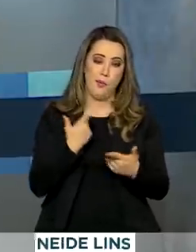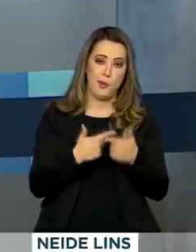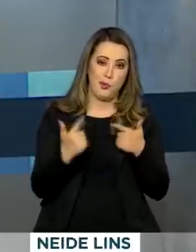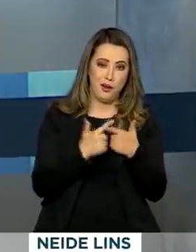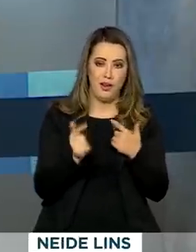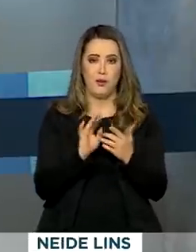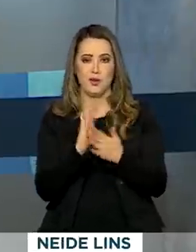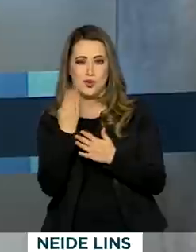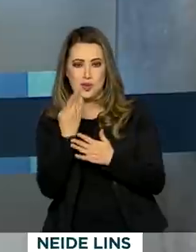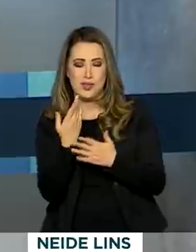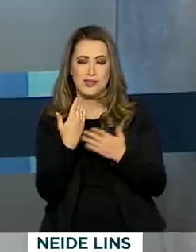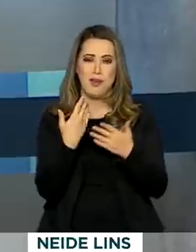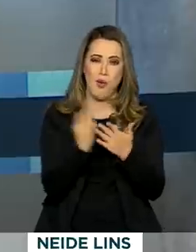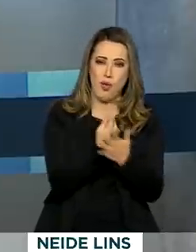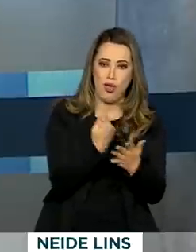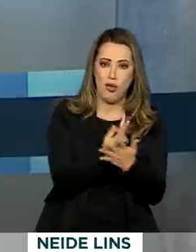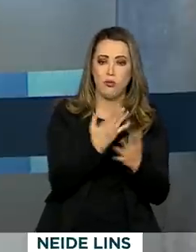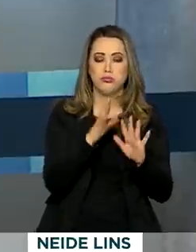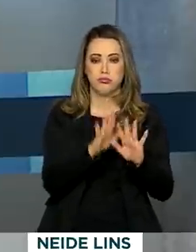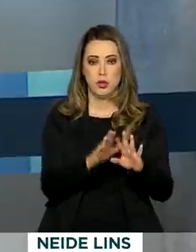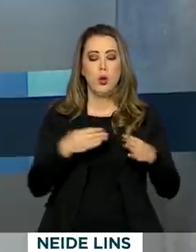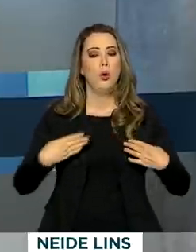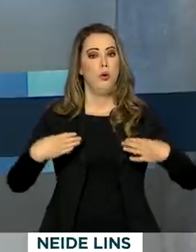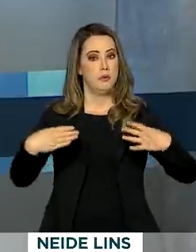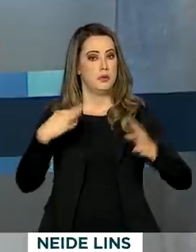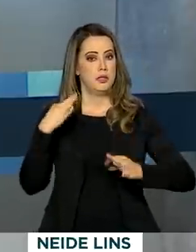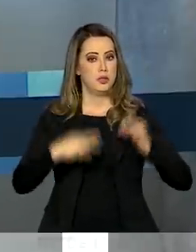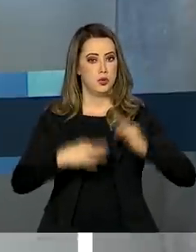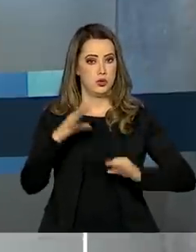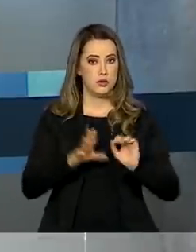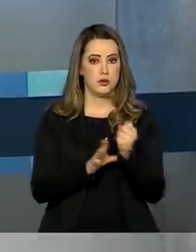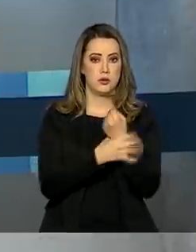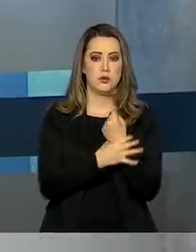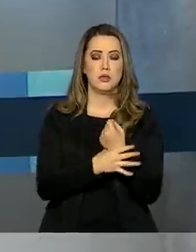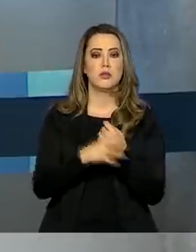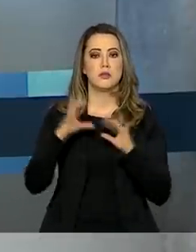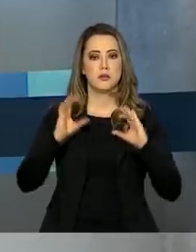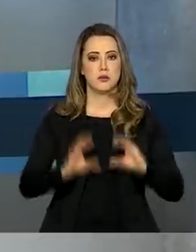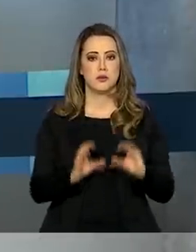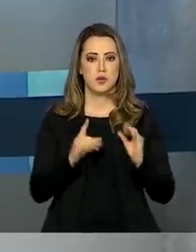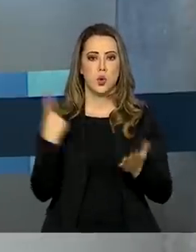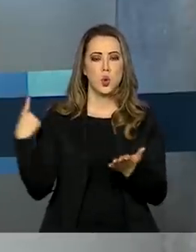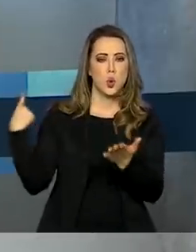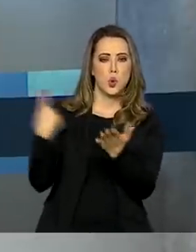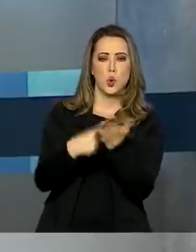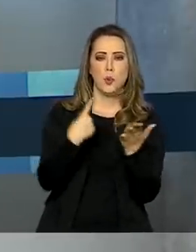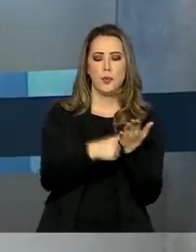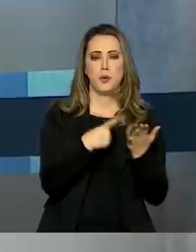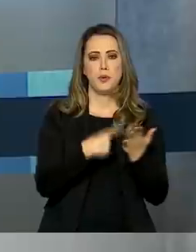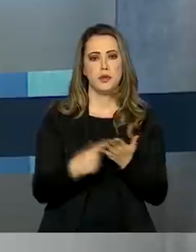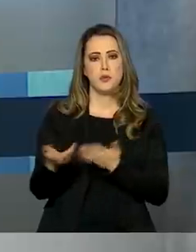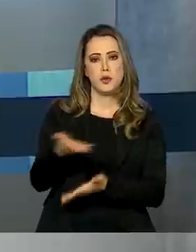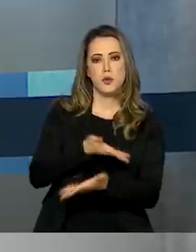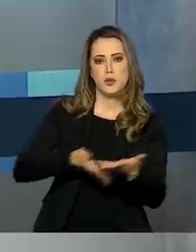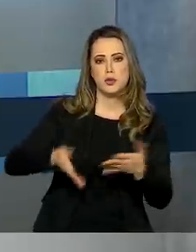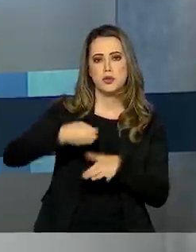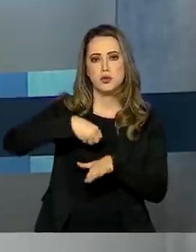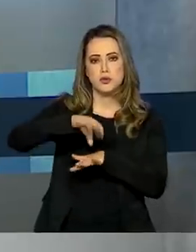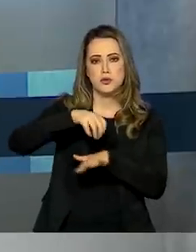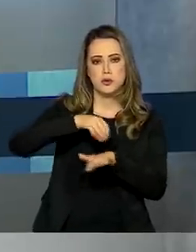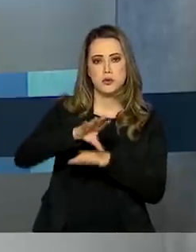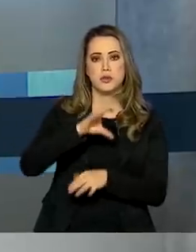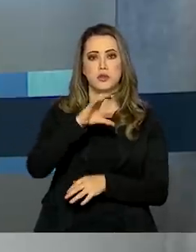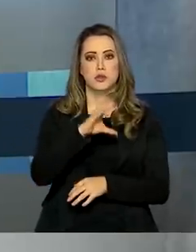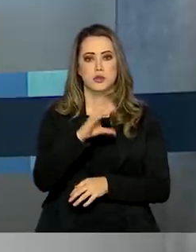emergencial, os Ministérios da Justiça e Segurança Pública e da Cidadania firmaram um acordo para o compartilhamento de informações